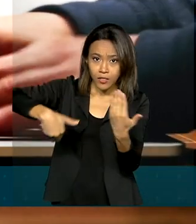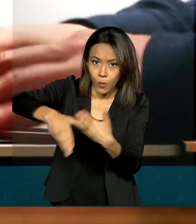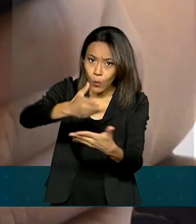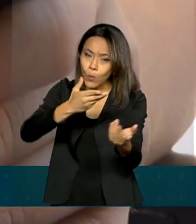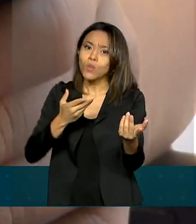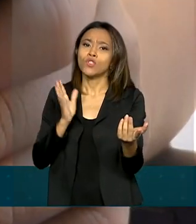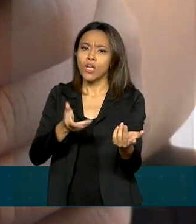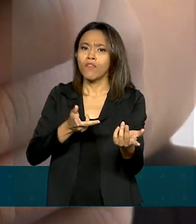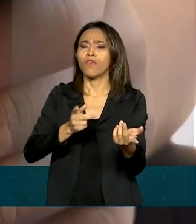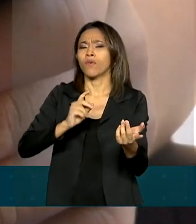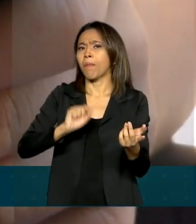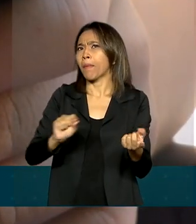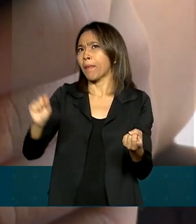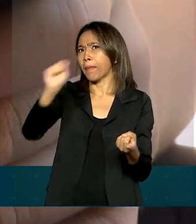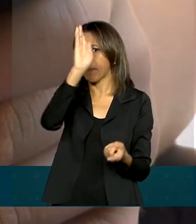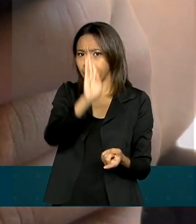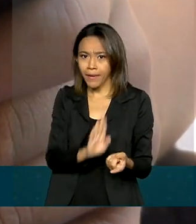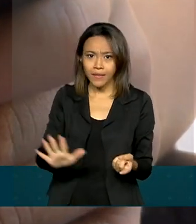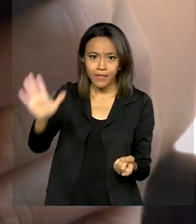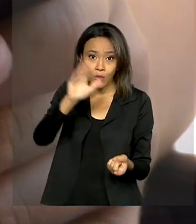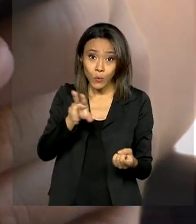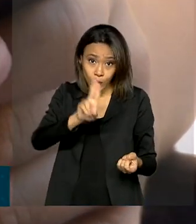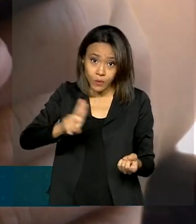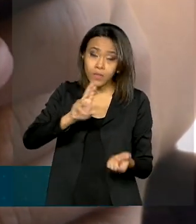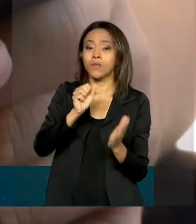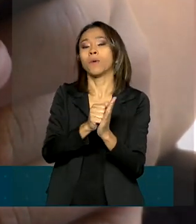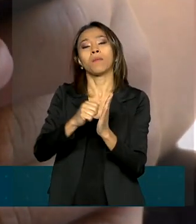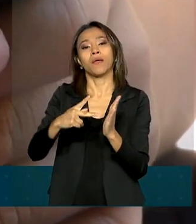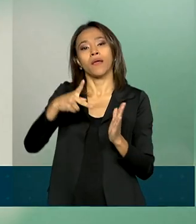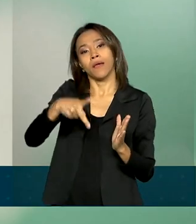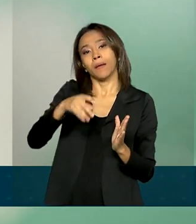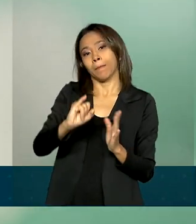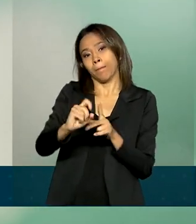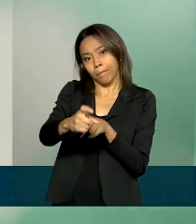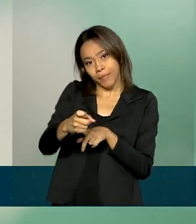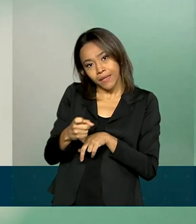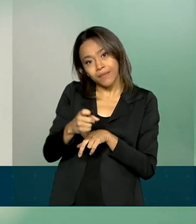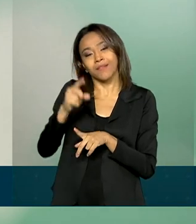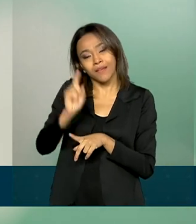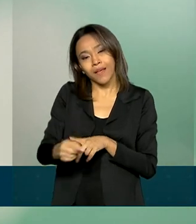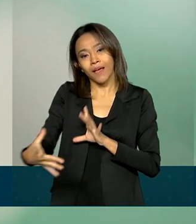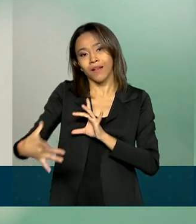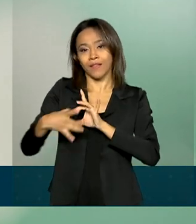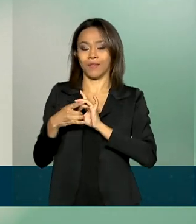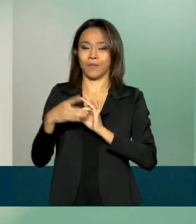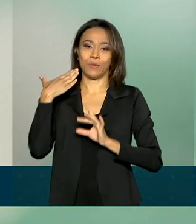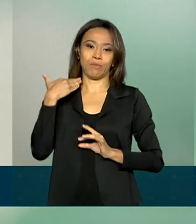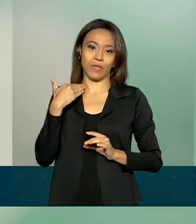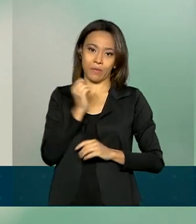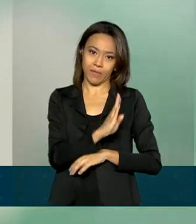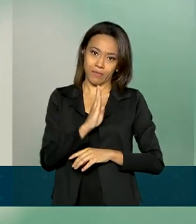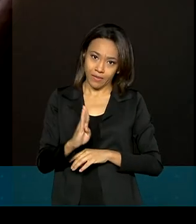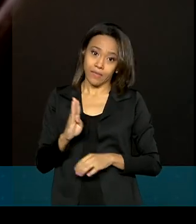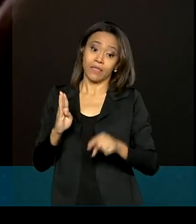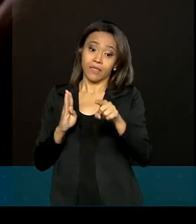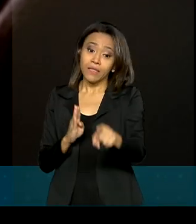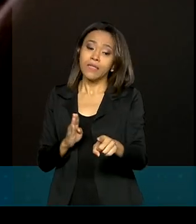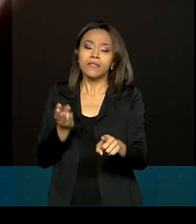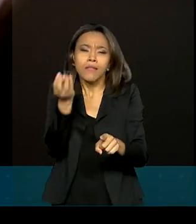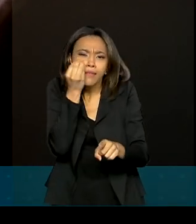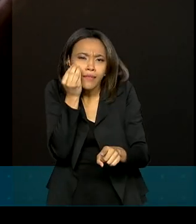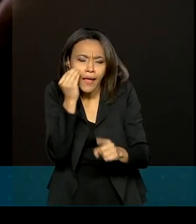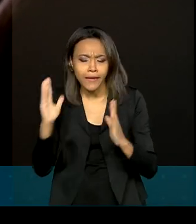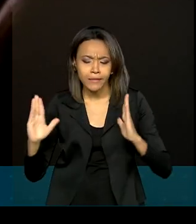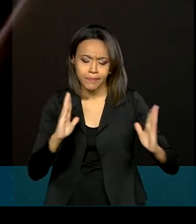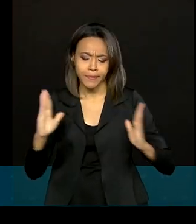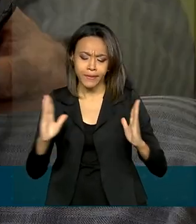feitas em todo o país com o PIX, o novo meio de pagamentos e transferências do Brasil. Nesta fase de testes, o sistema